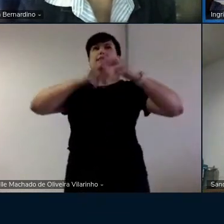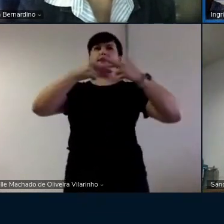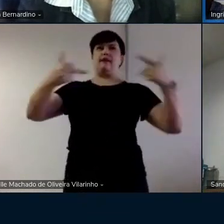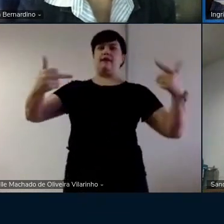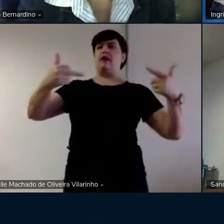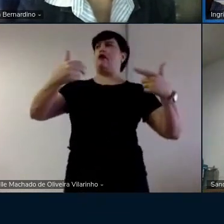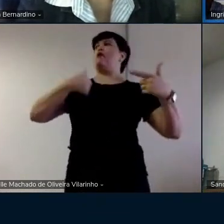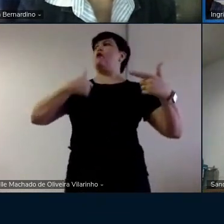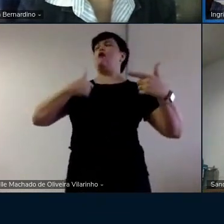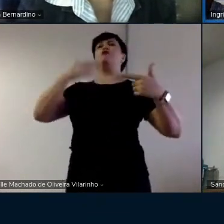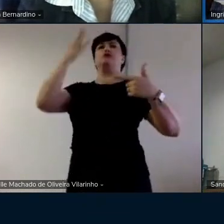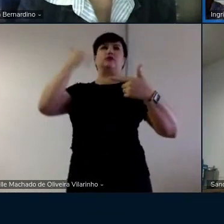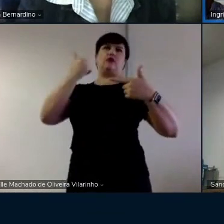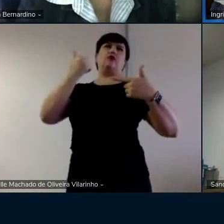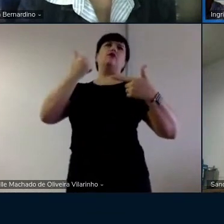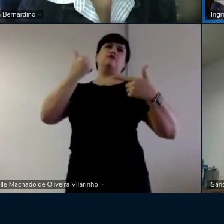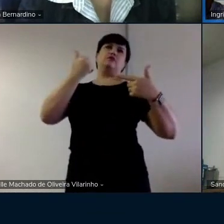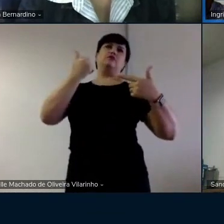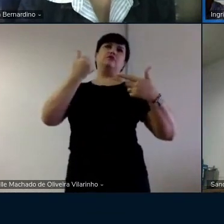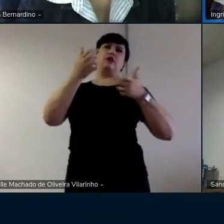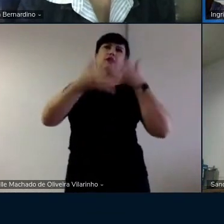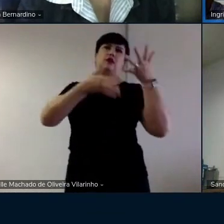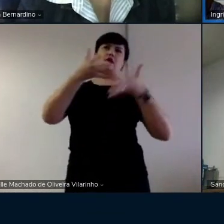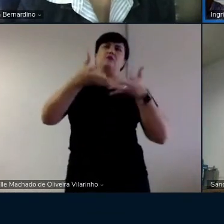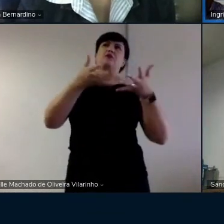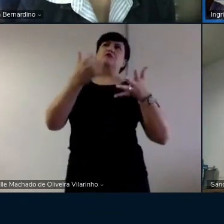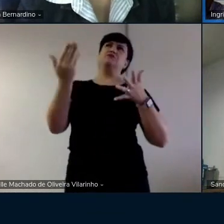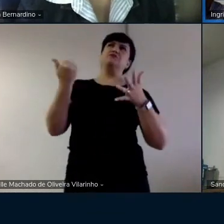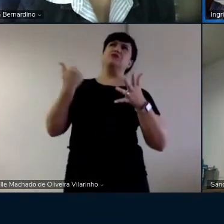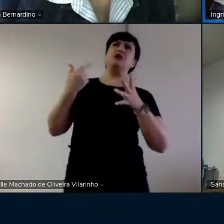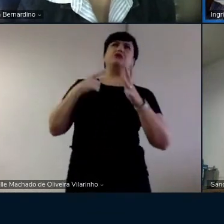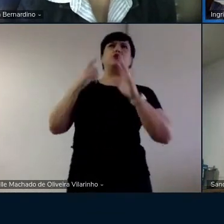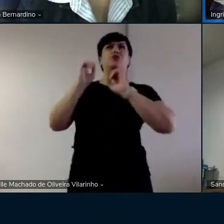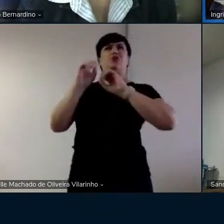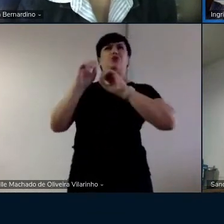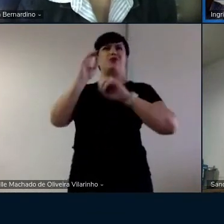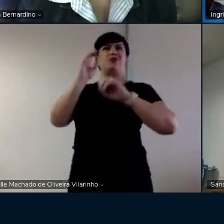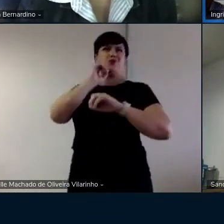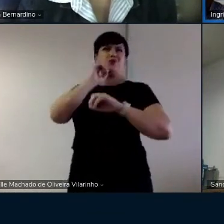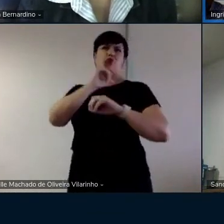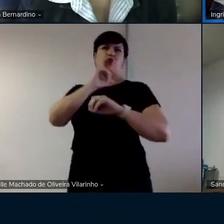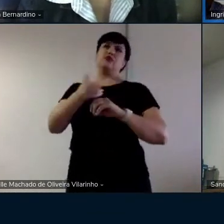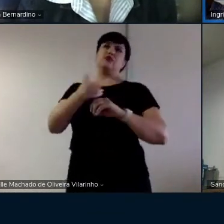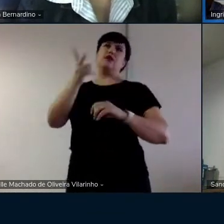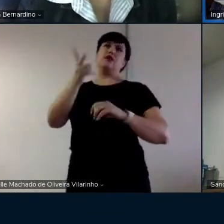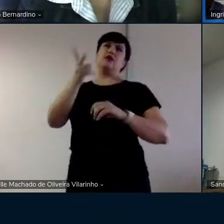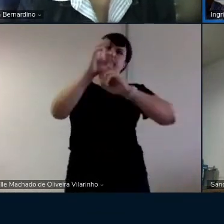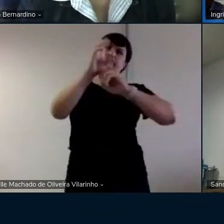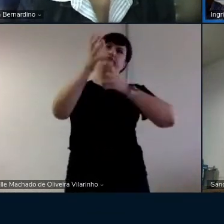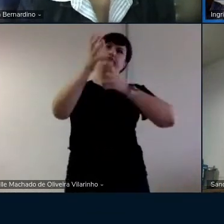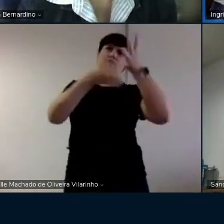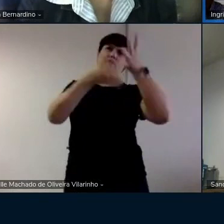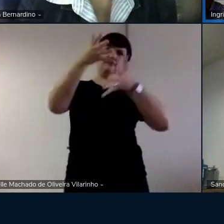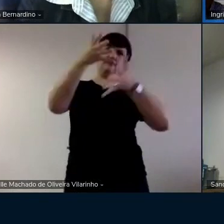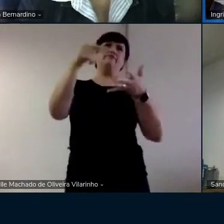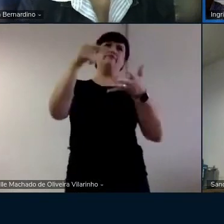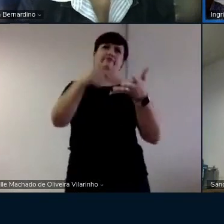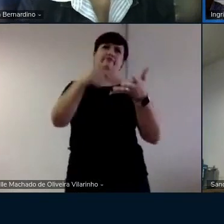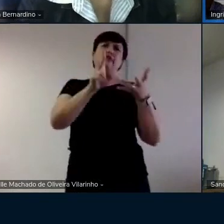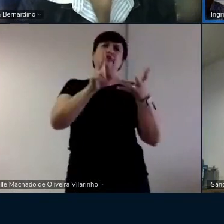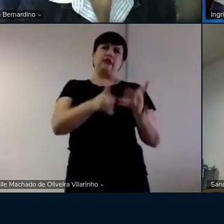E eu sei Libras. Geralmente, sempre quando eu dou aula por estudos, eu dou aula em Libras. O curso foi todo